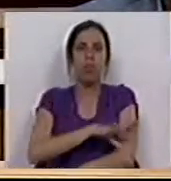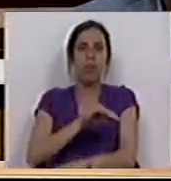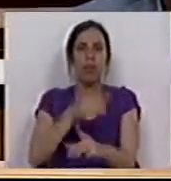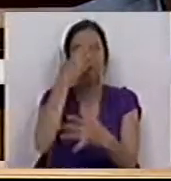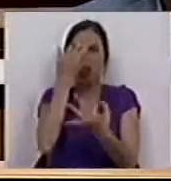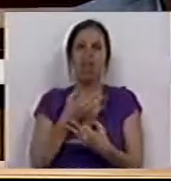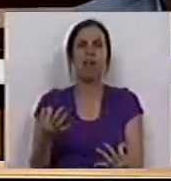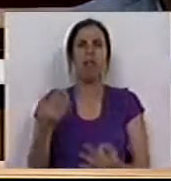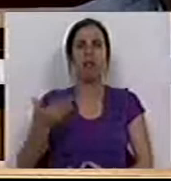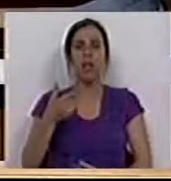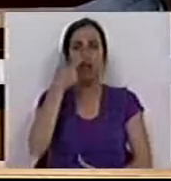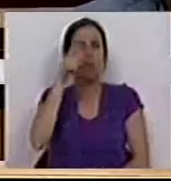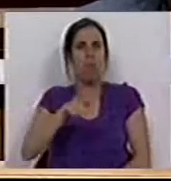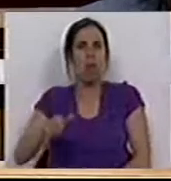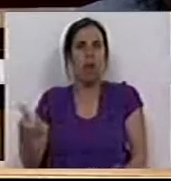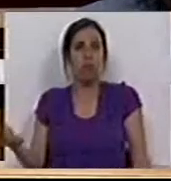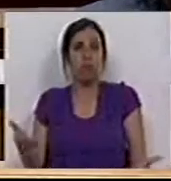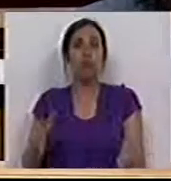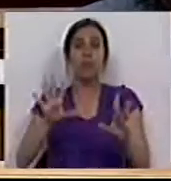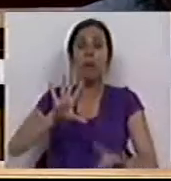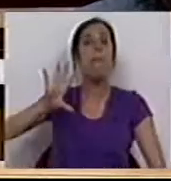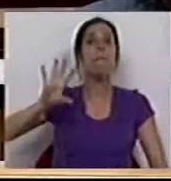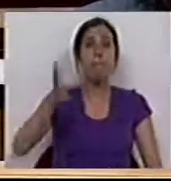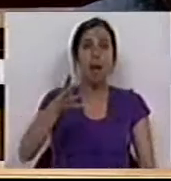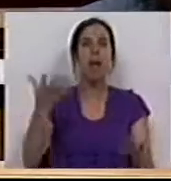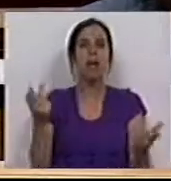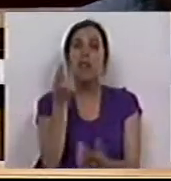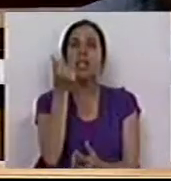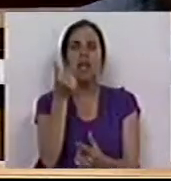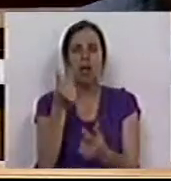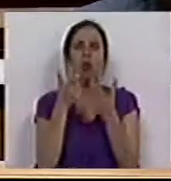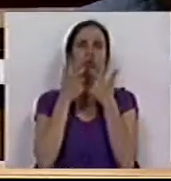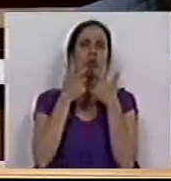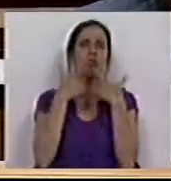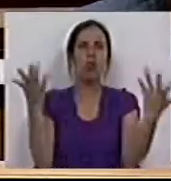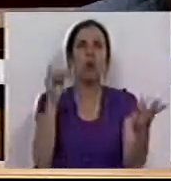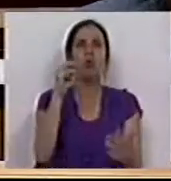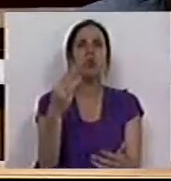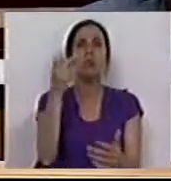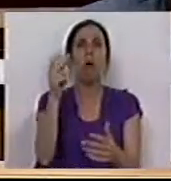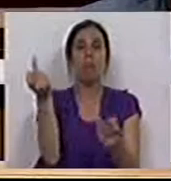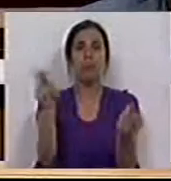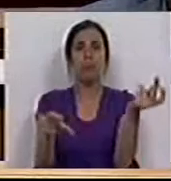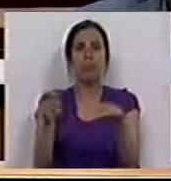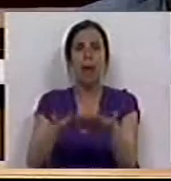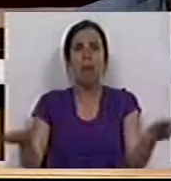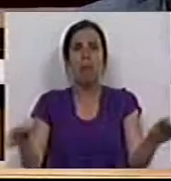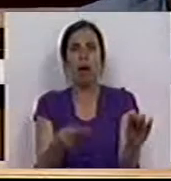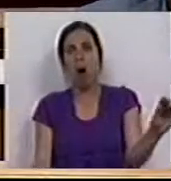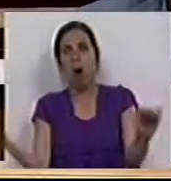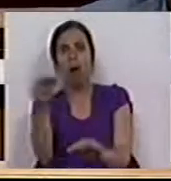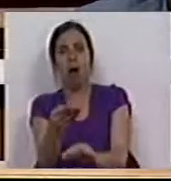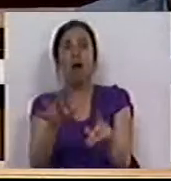para dignificar os direitos humanos. No país em que houve dinheiro para todos os swaps que apareceram por debaixo da mesa.